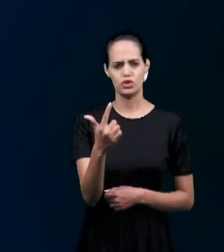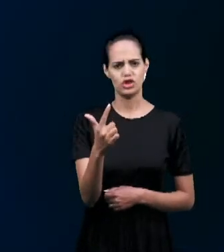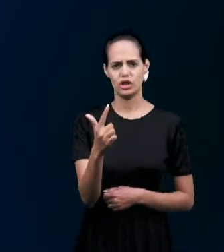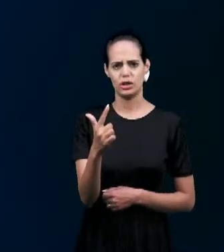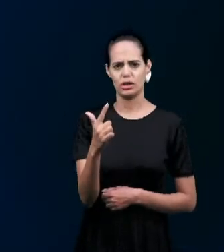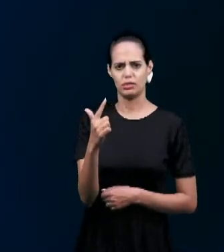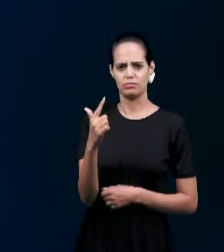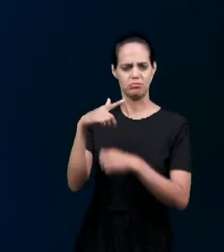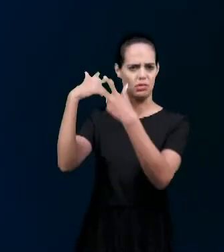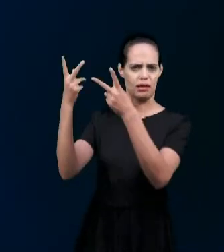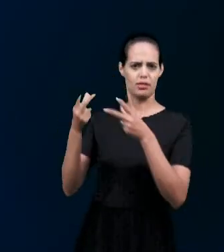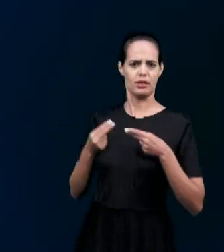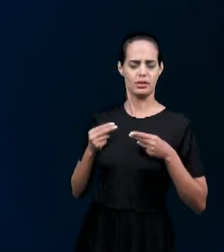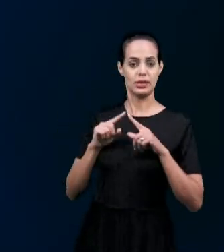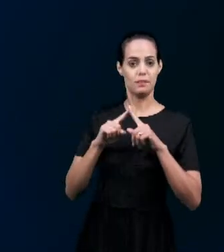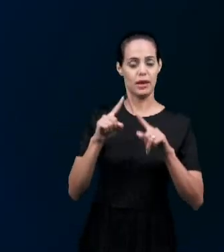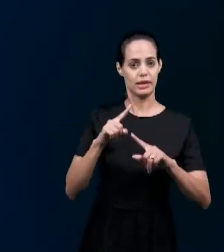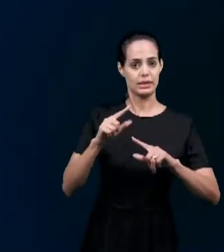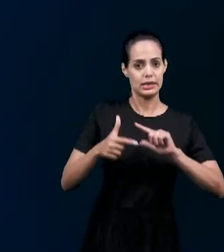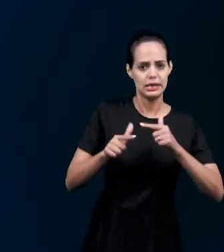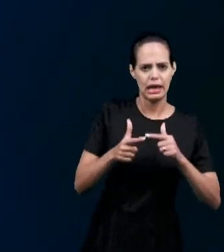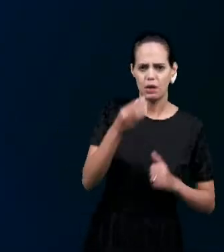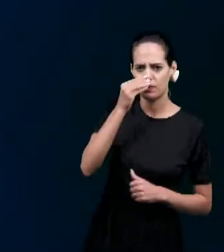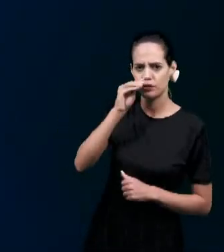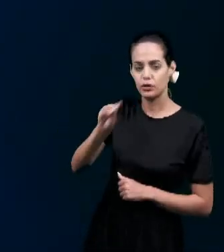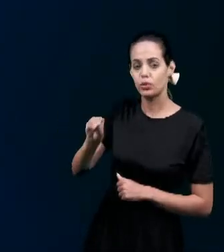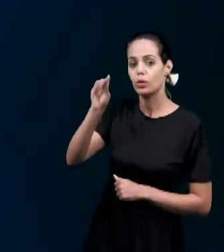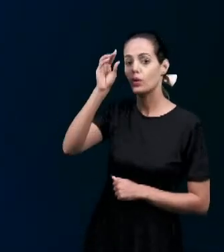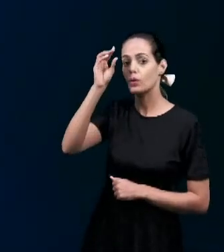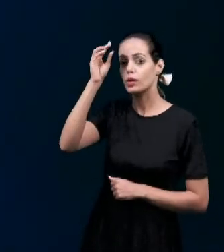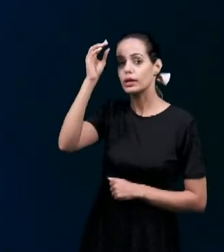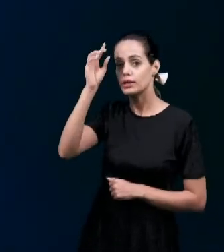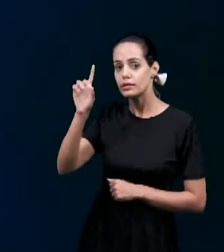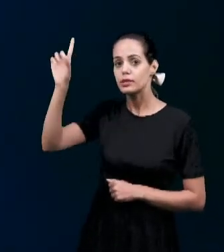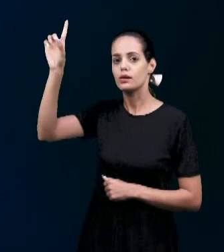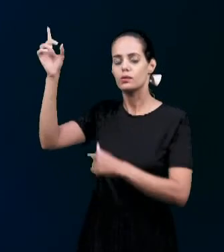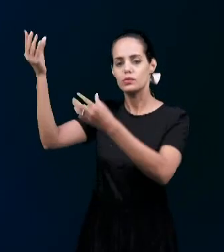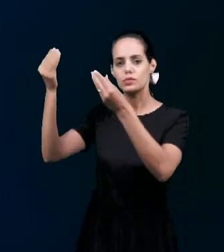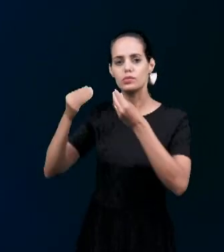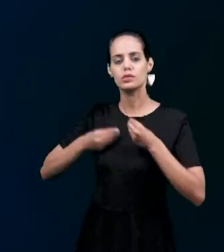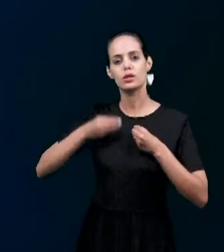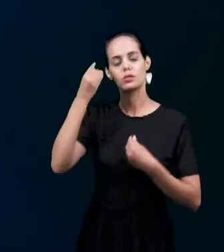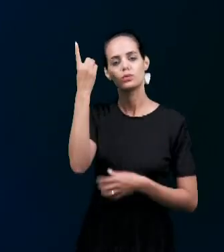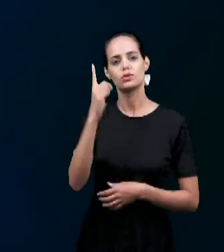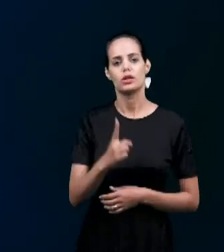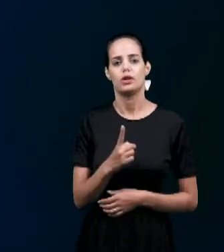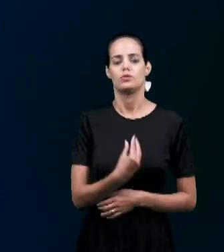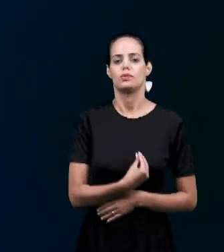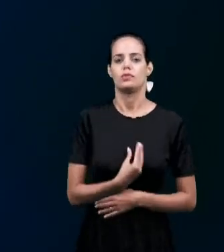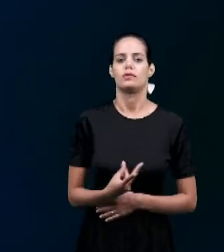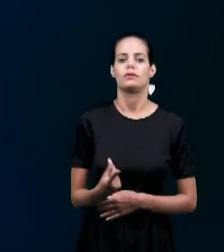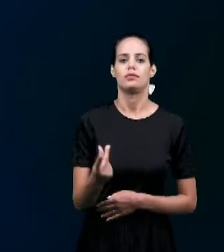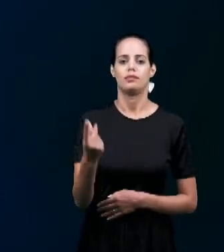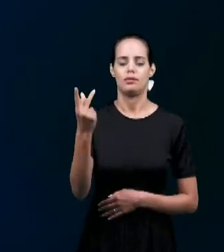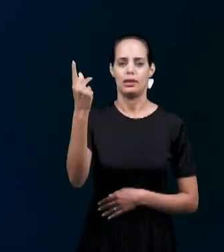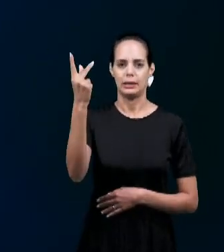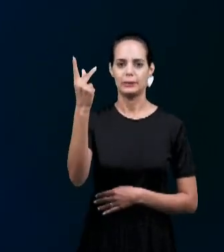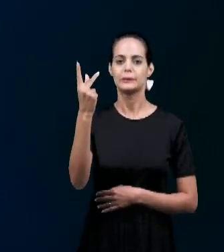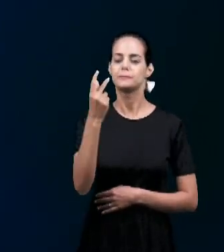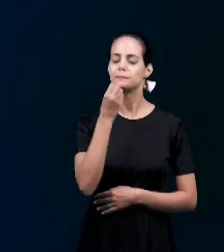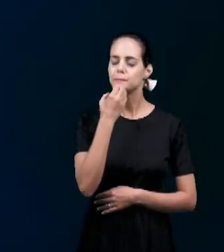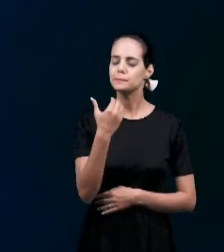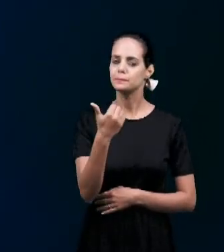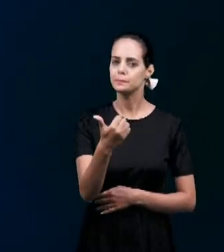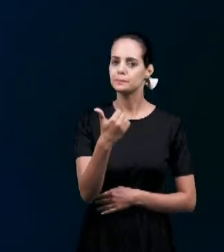Deus nos deu o direito A uma herança eterna Muito bem colocado Pela irmã Jandra Também